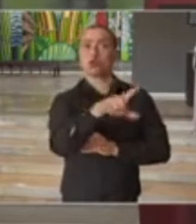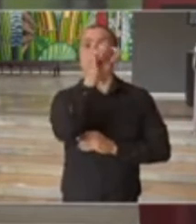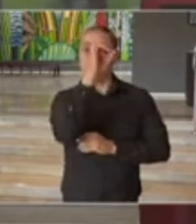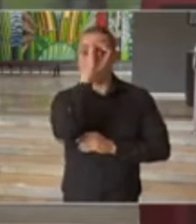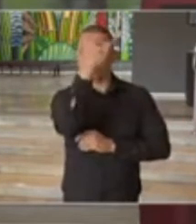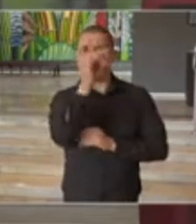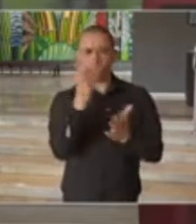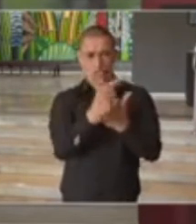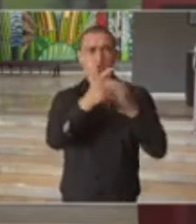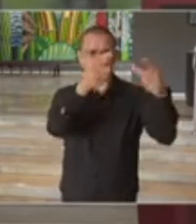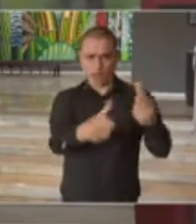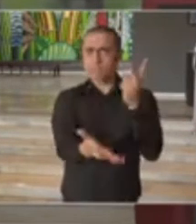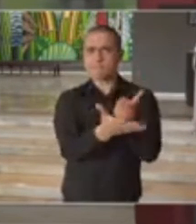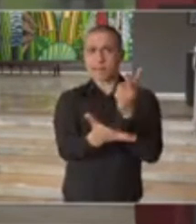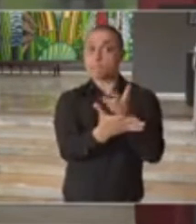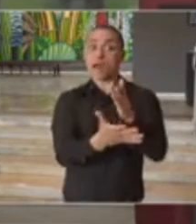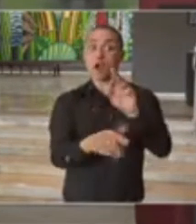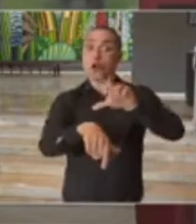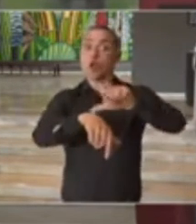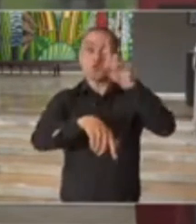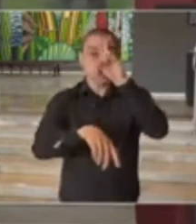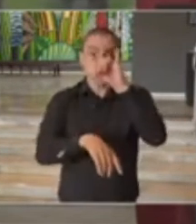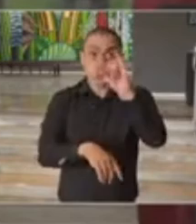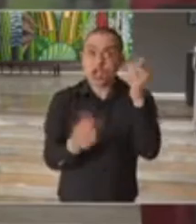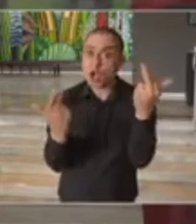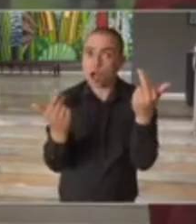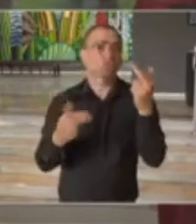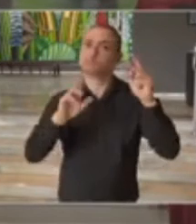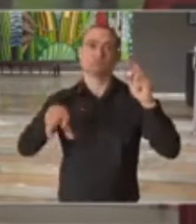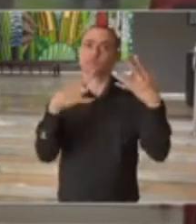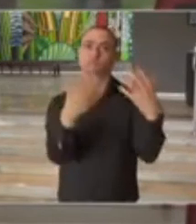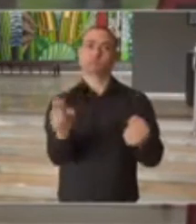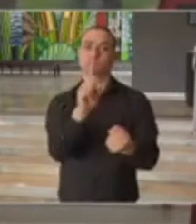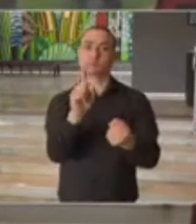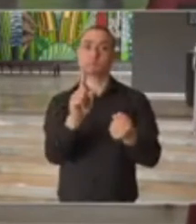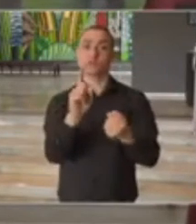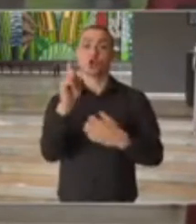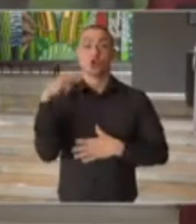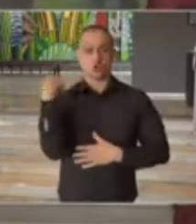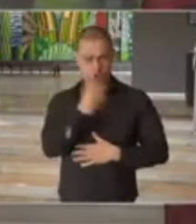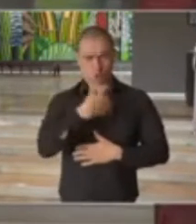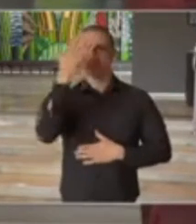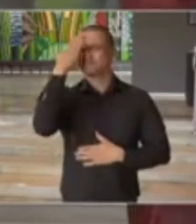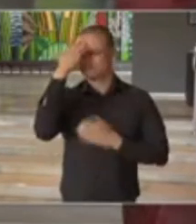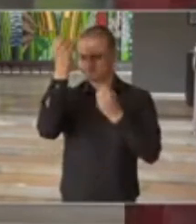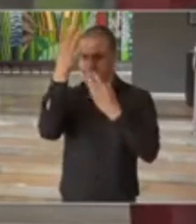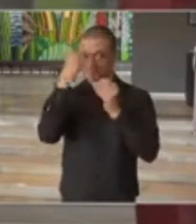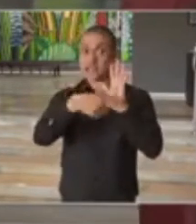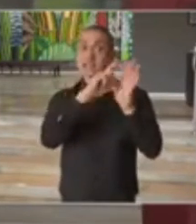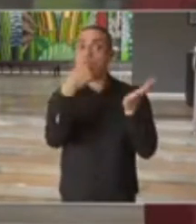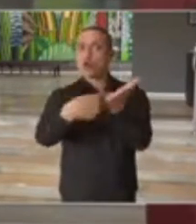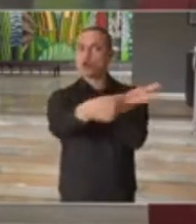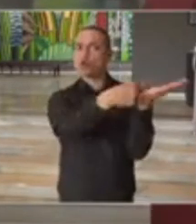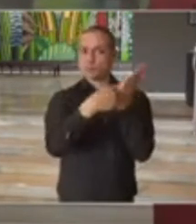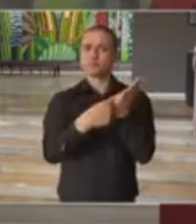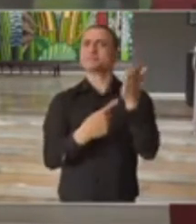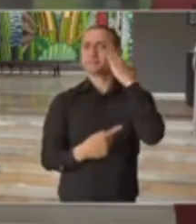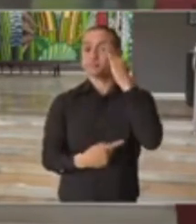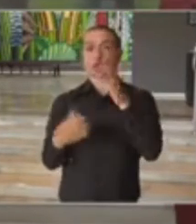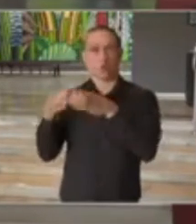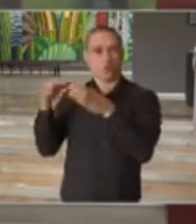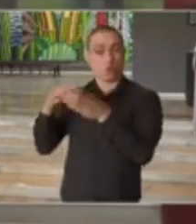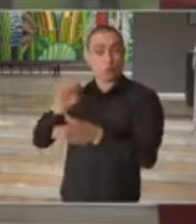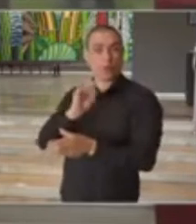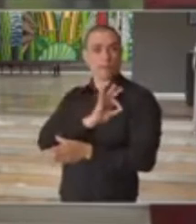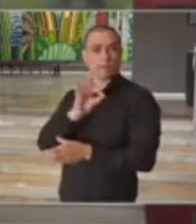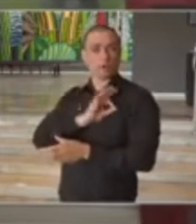Pode ser até no mesmo local, mas jamais no mesmo dia. E nós temos as informações pela inteligência da